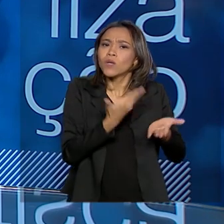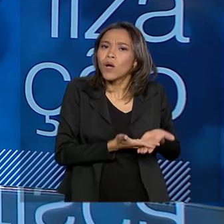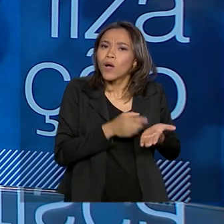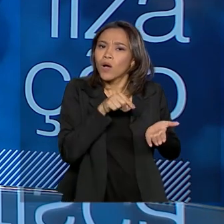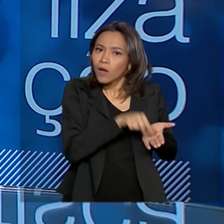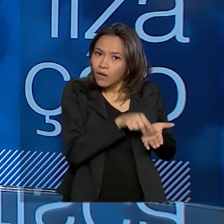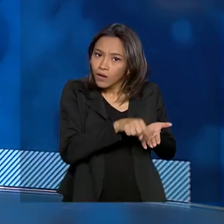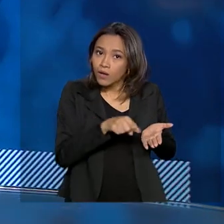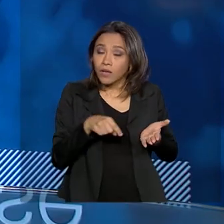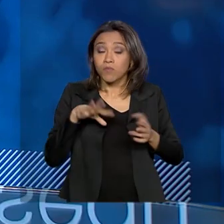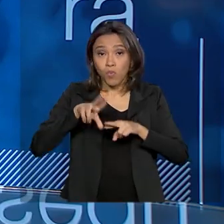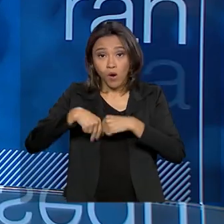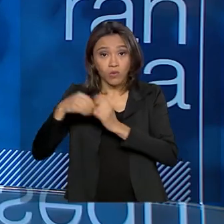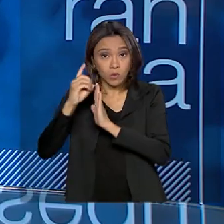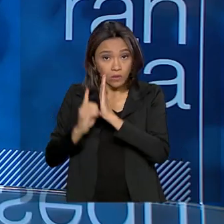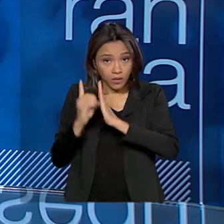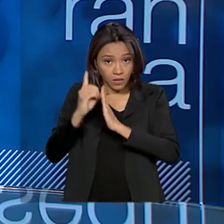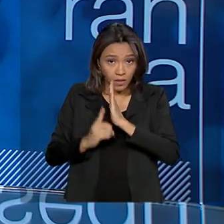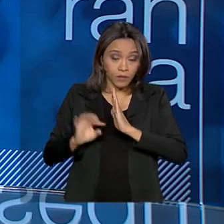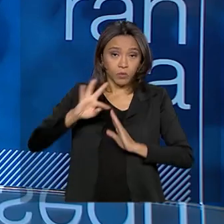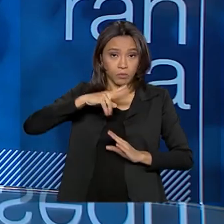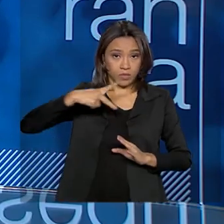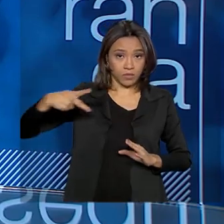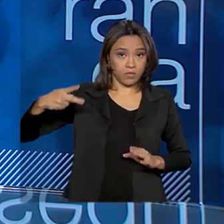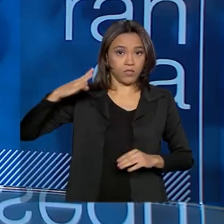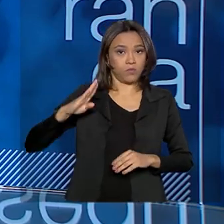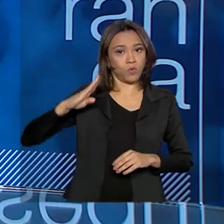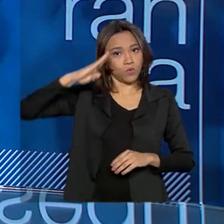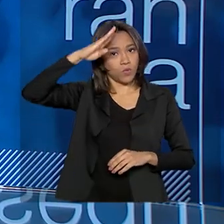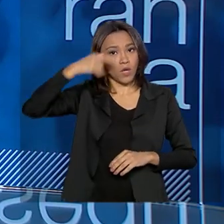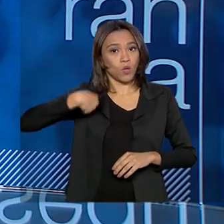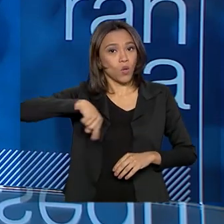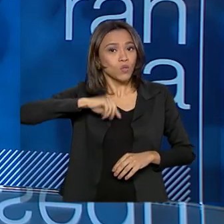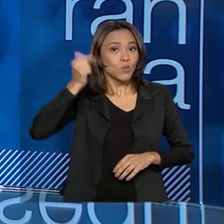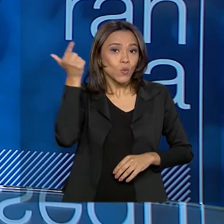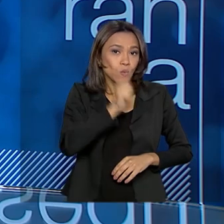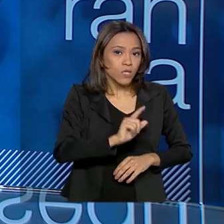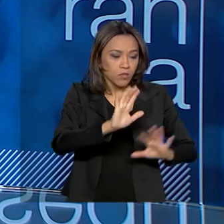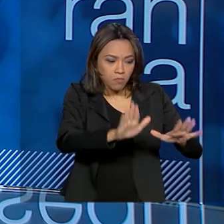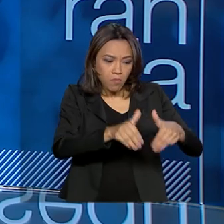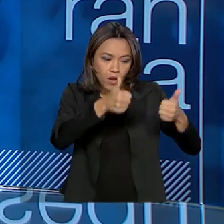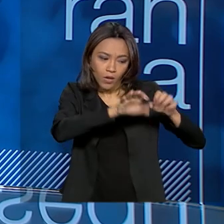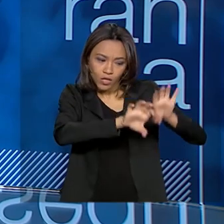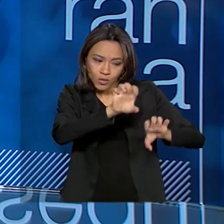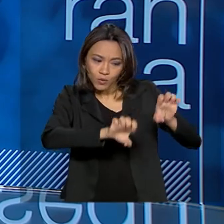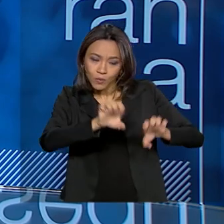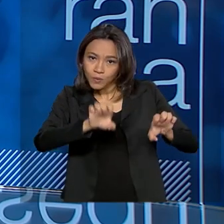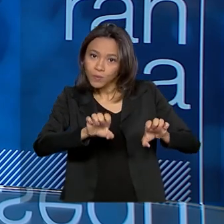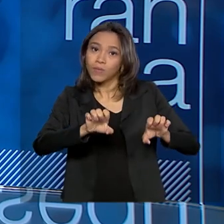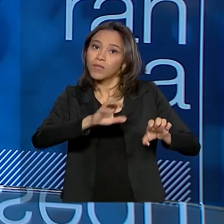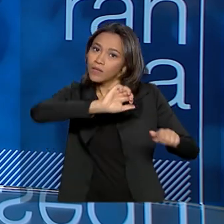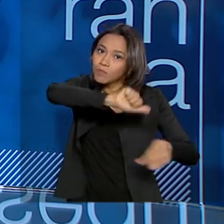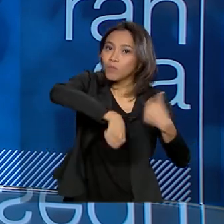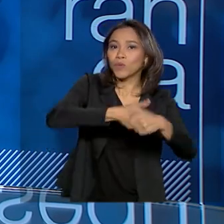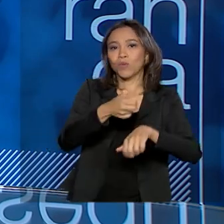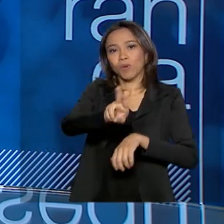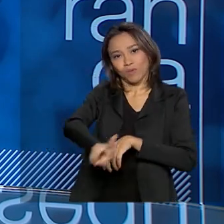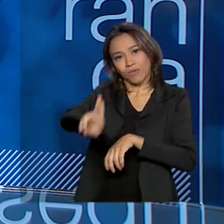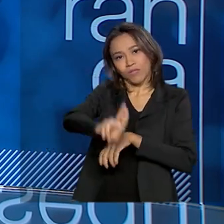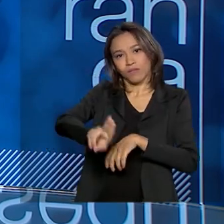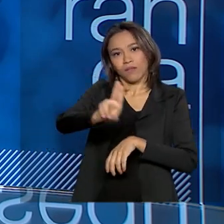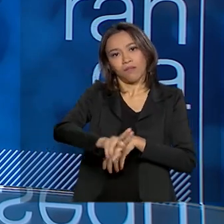através do decreto do presidente Jair Bolsonaro, nós conseguimos aprimorar a estrutura, entre eles a de ensino que vira uma universidade